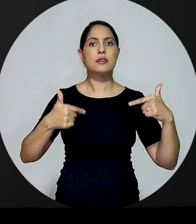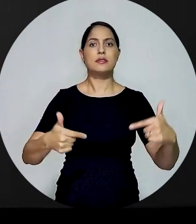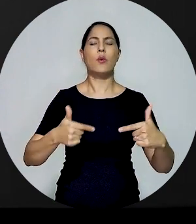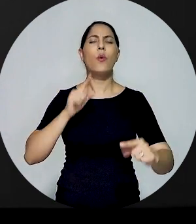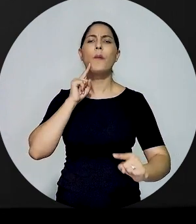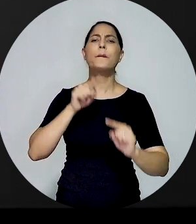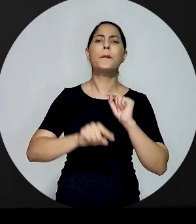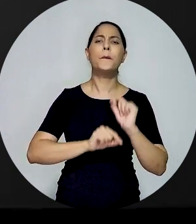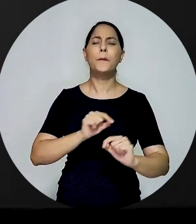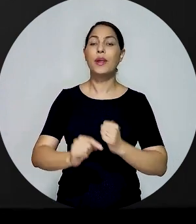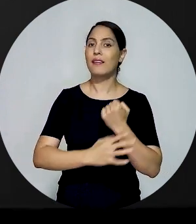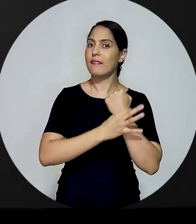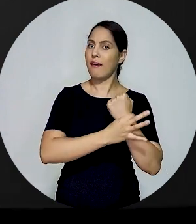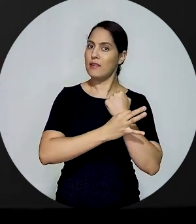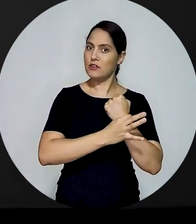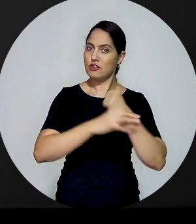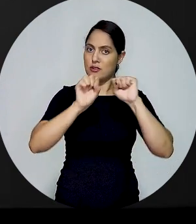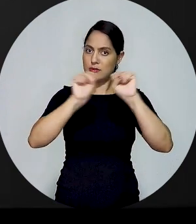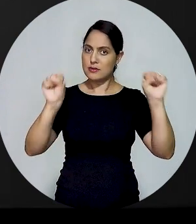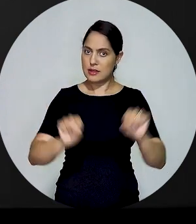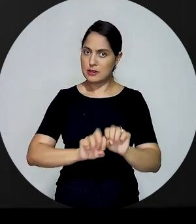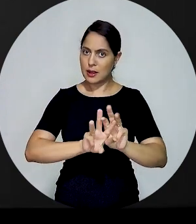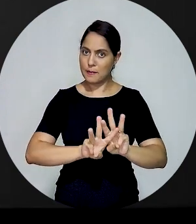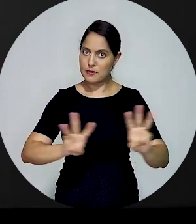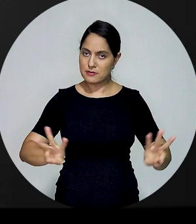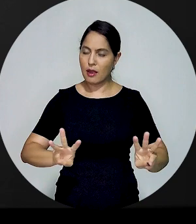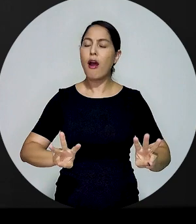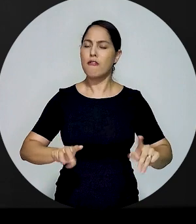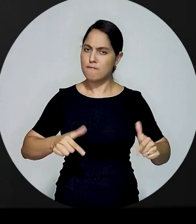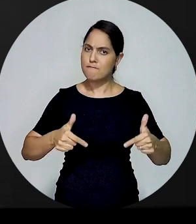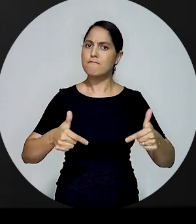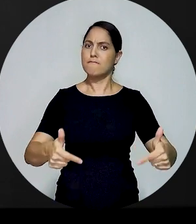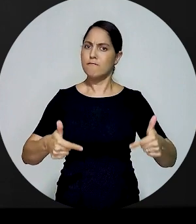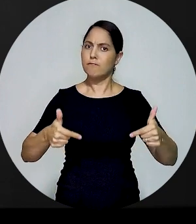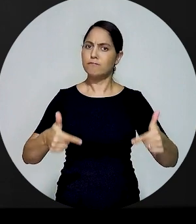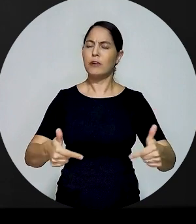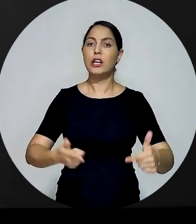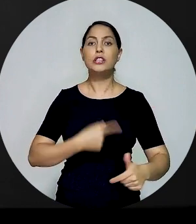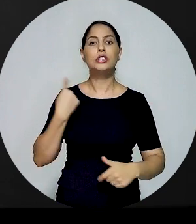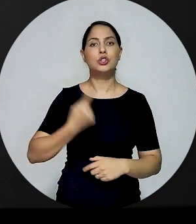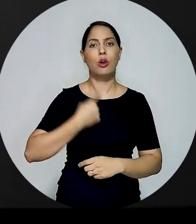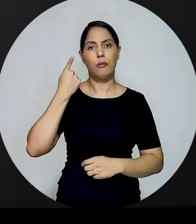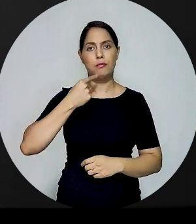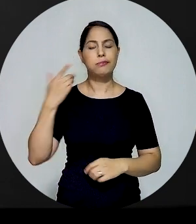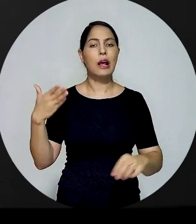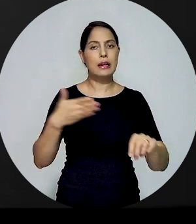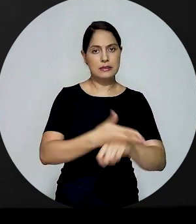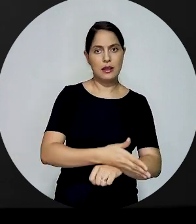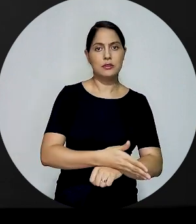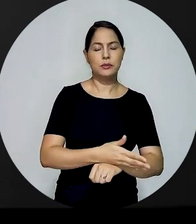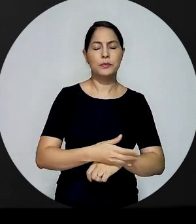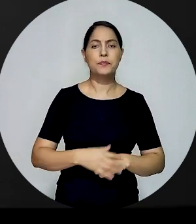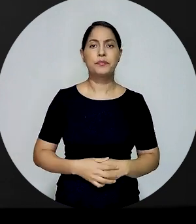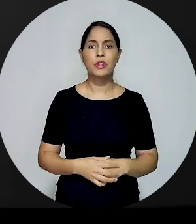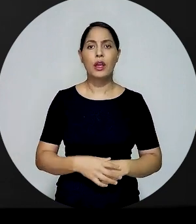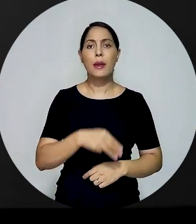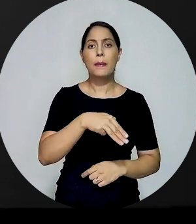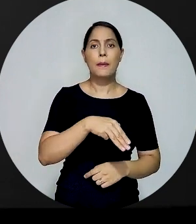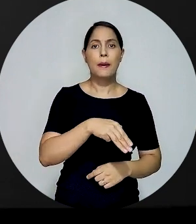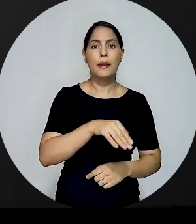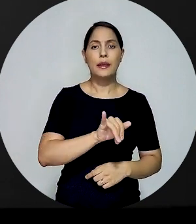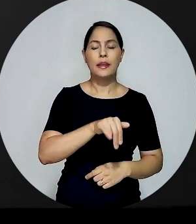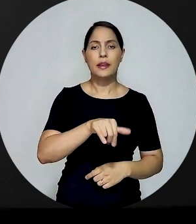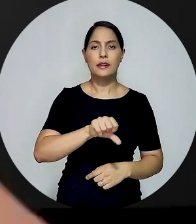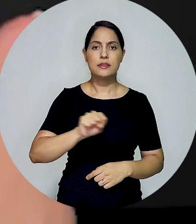Previdenciário, tem atuado para garantir a estabilidade do sistema e o acesso da advocacia ao sistema INSS